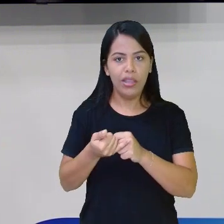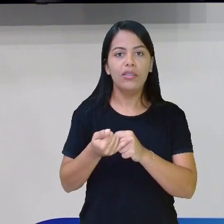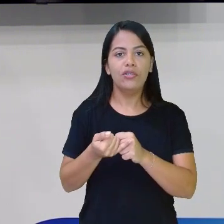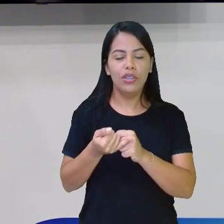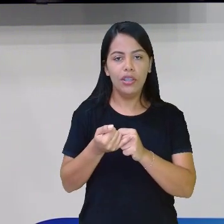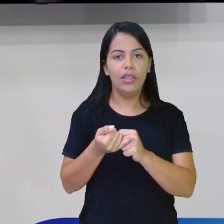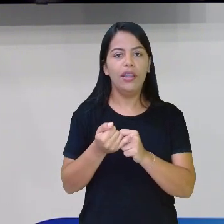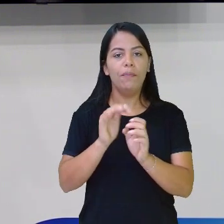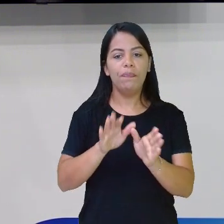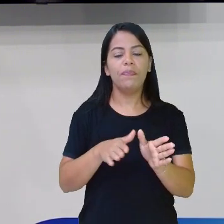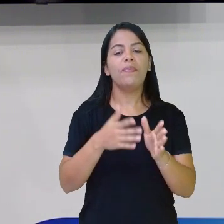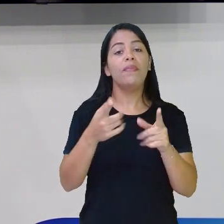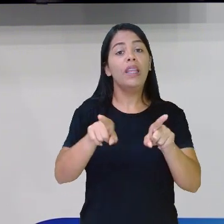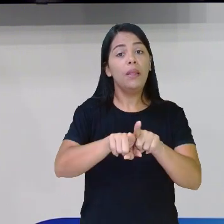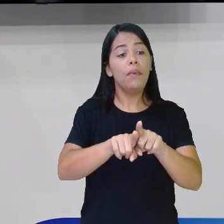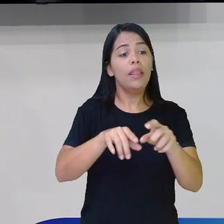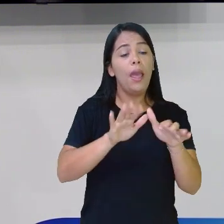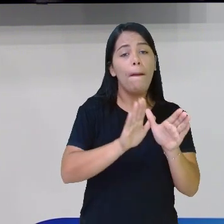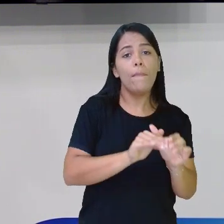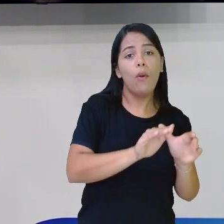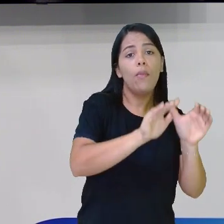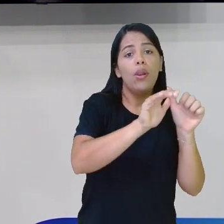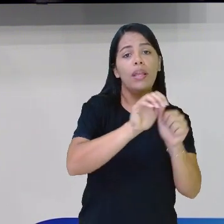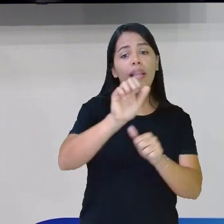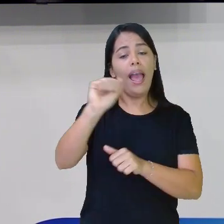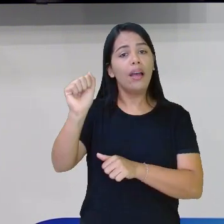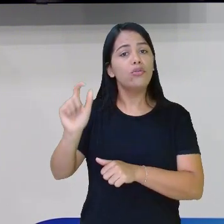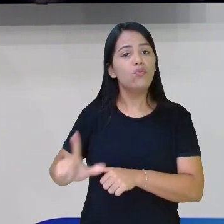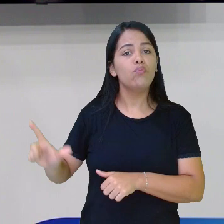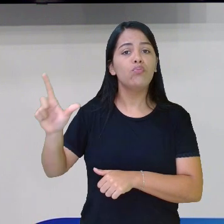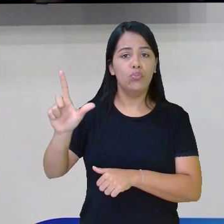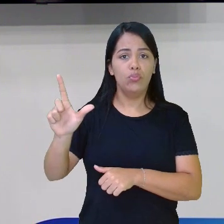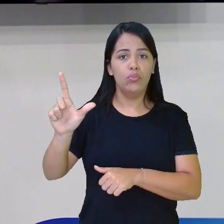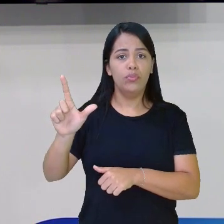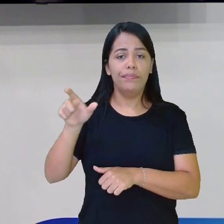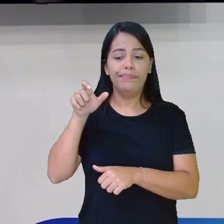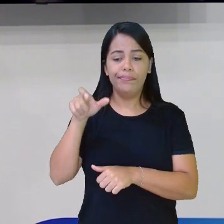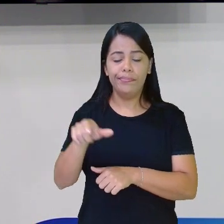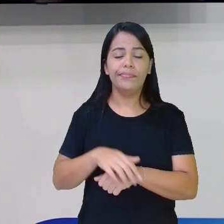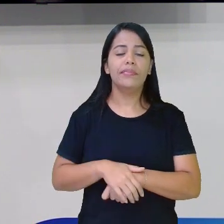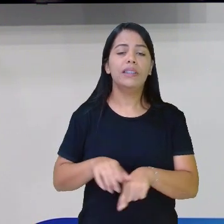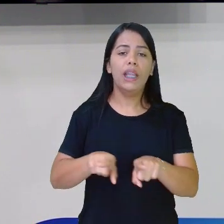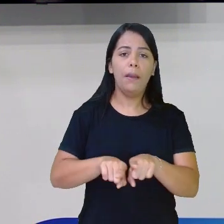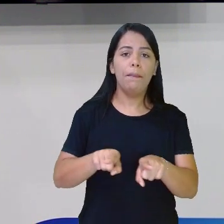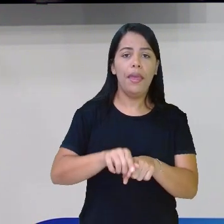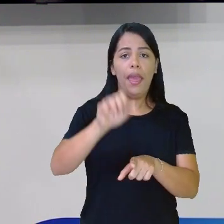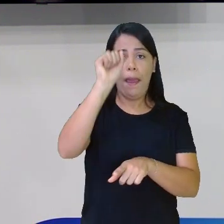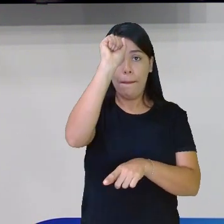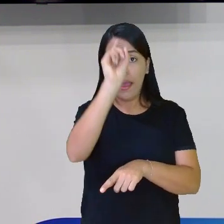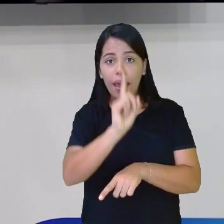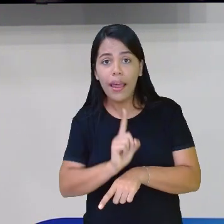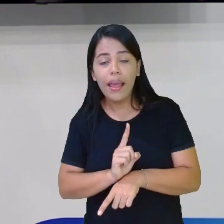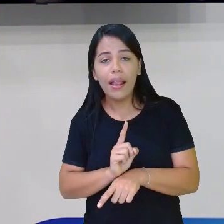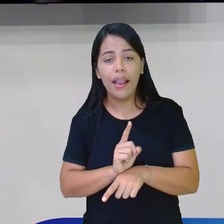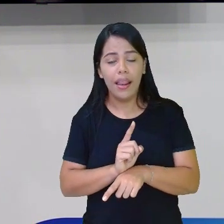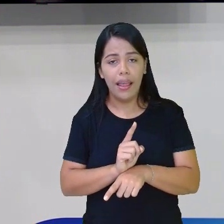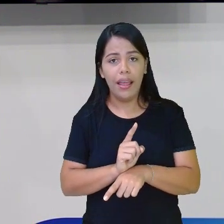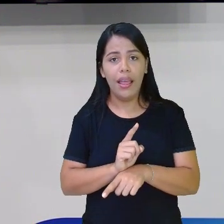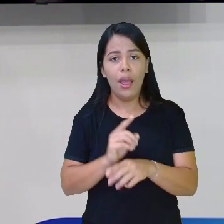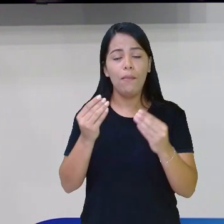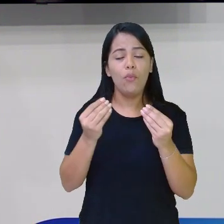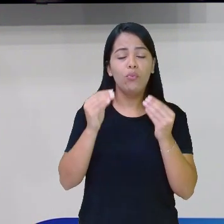azuis, elas fazem o quê? Gostam da luz. As amarelinhas é o quê? São tão